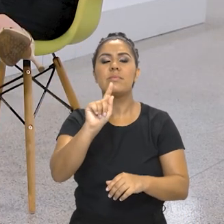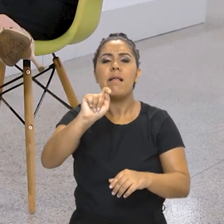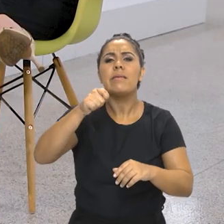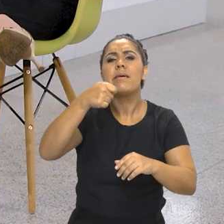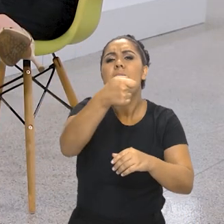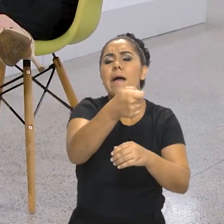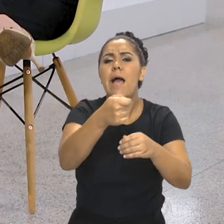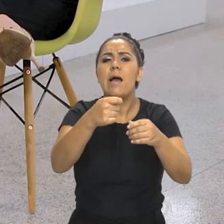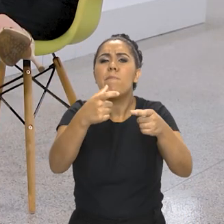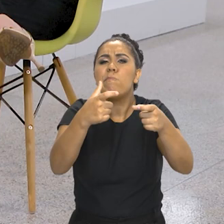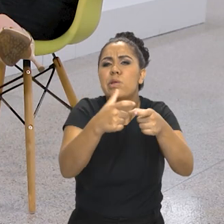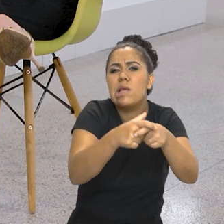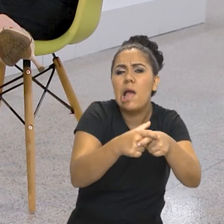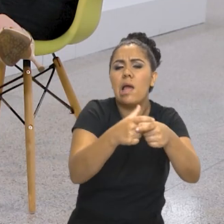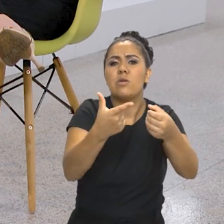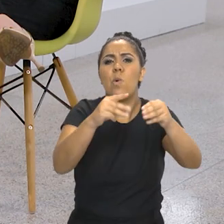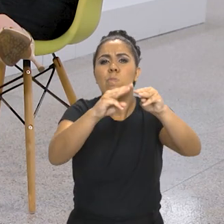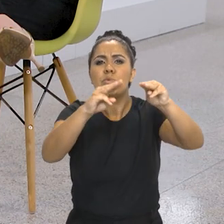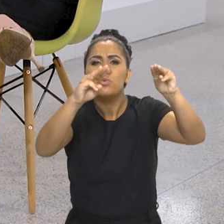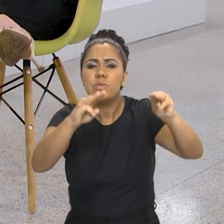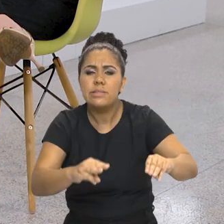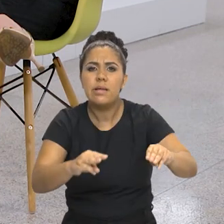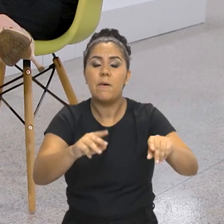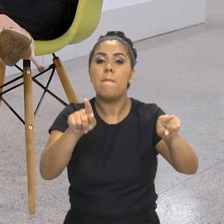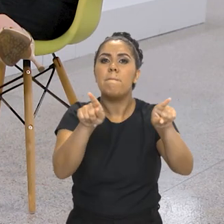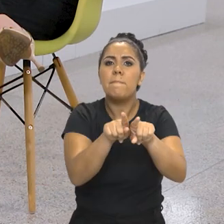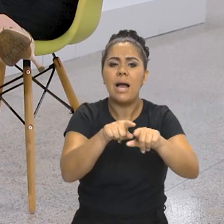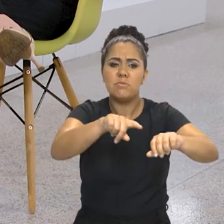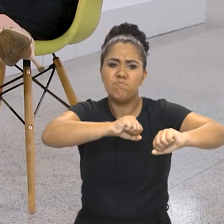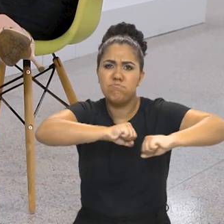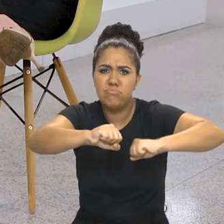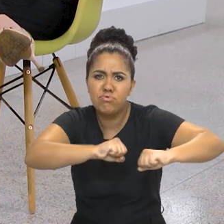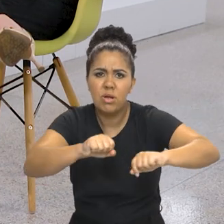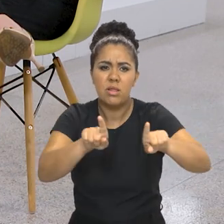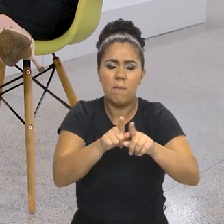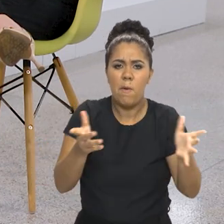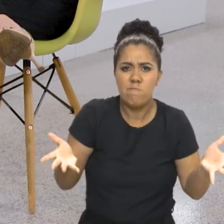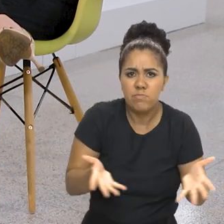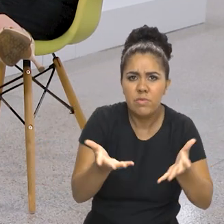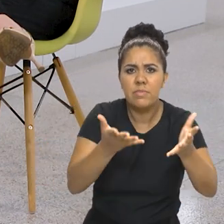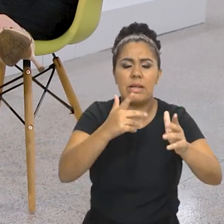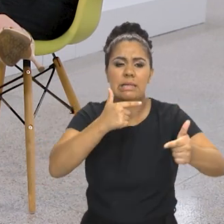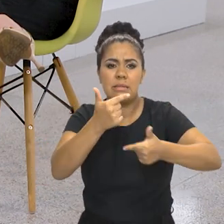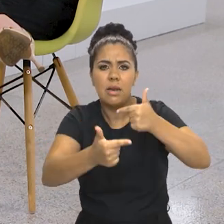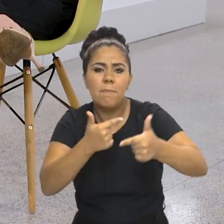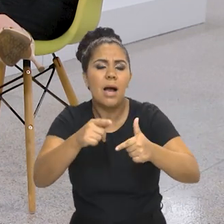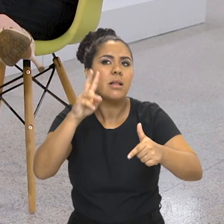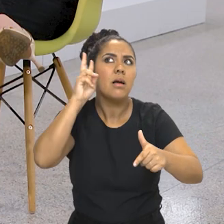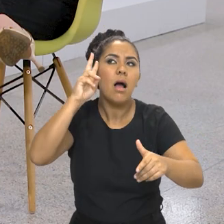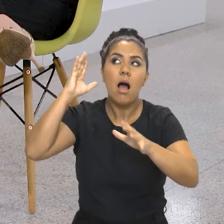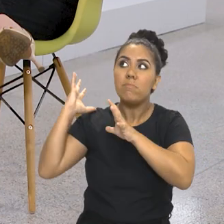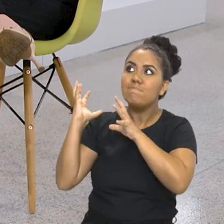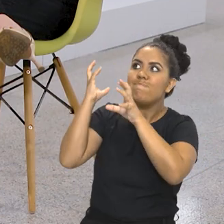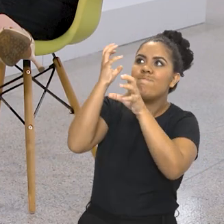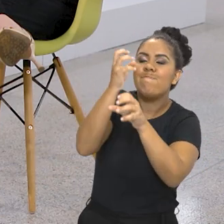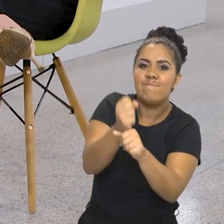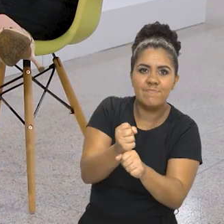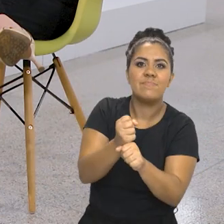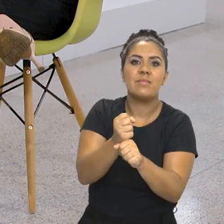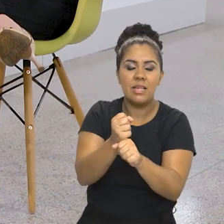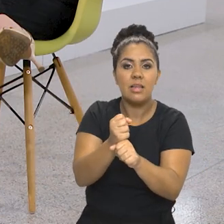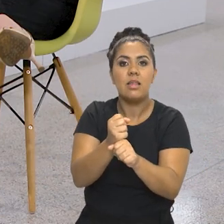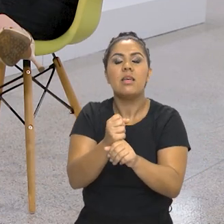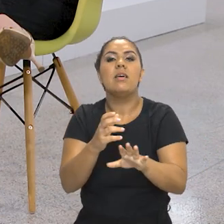pequenos museus, iniciativas comunitárias, mas também movimentos coletivos que trabalham com memória e que muitas